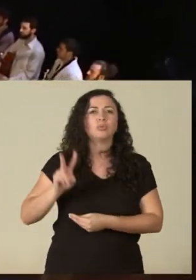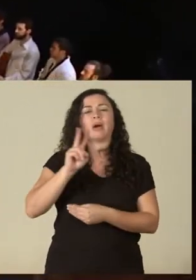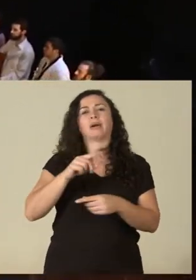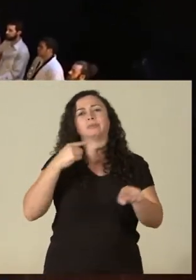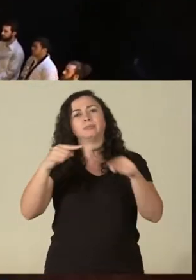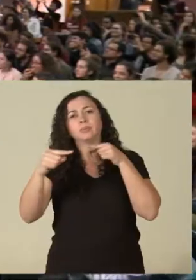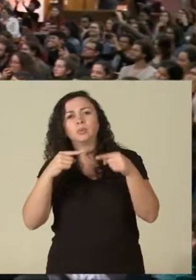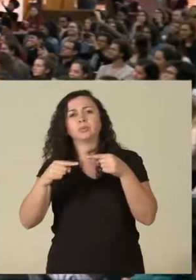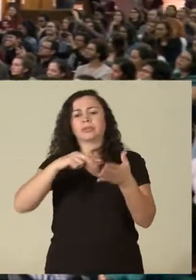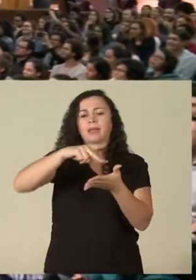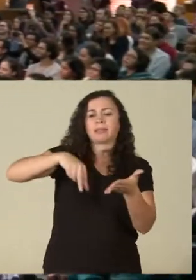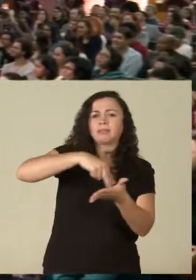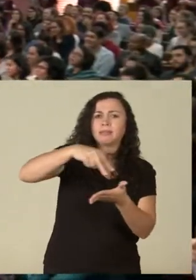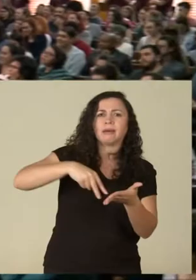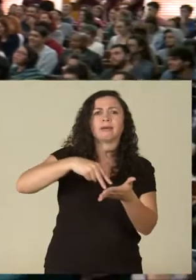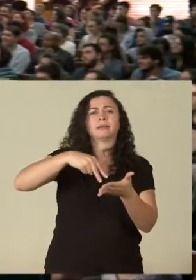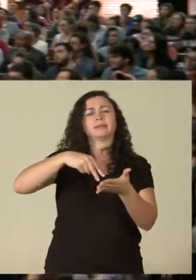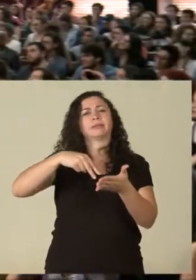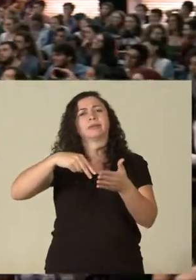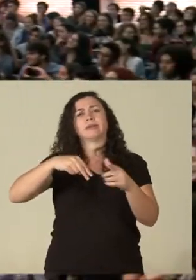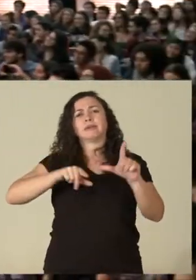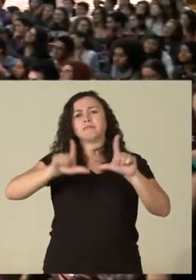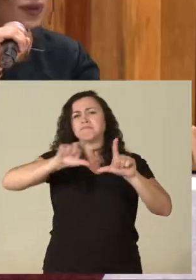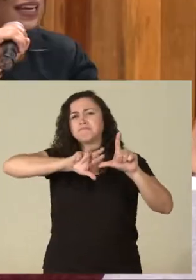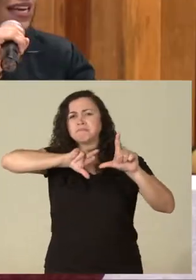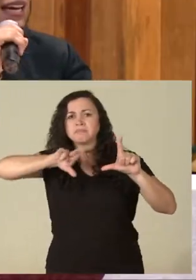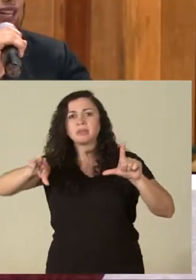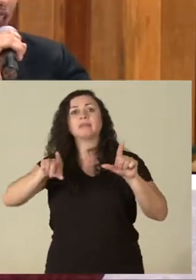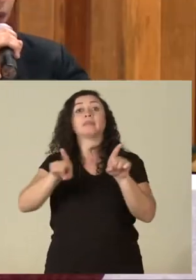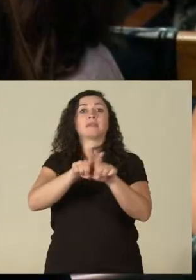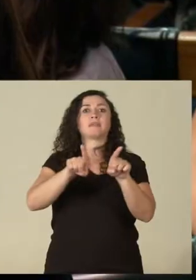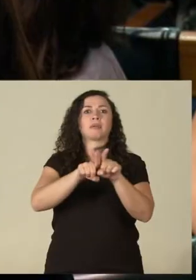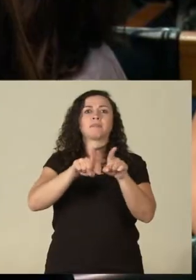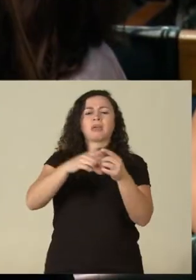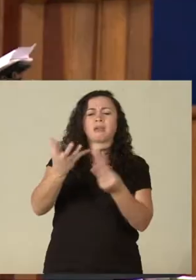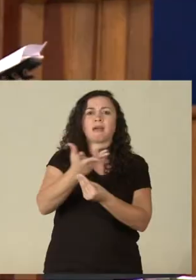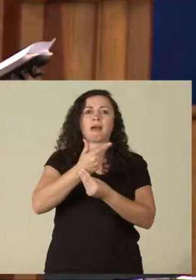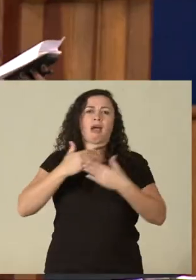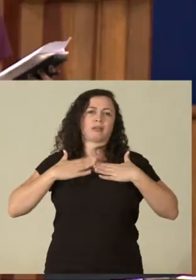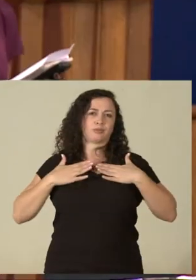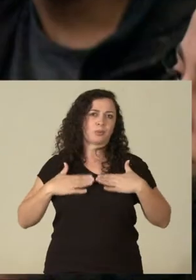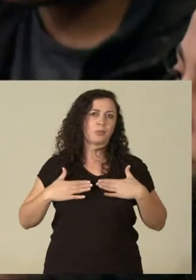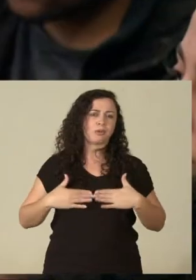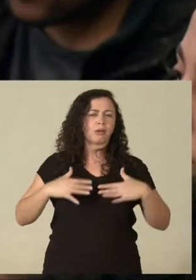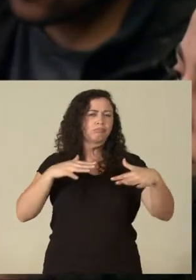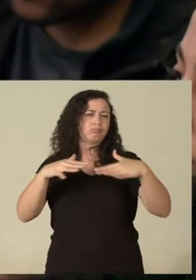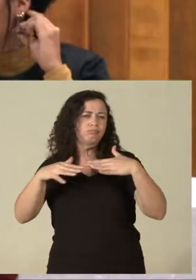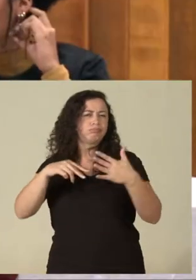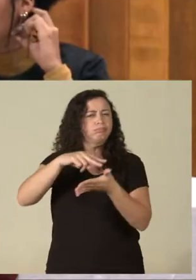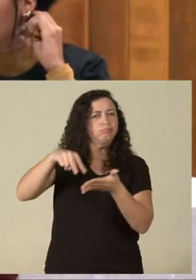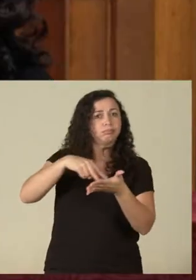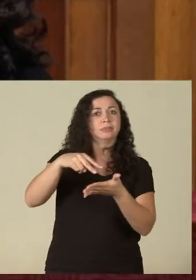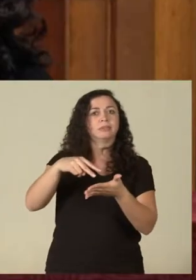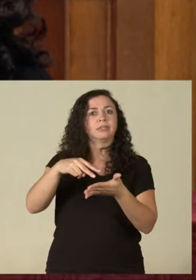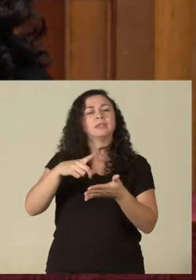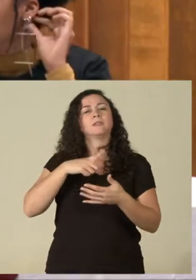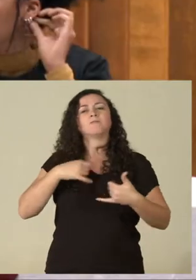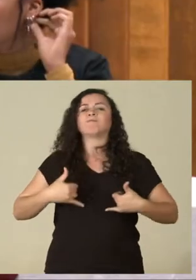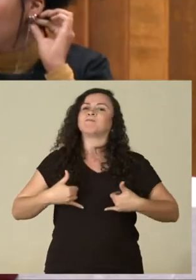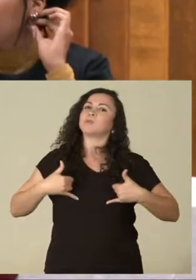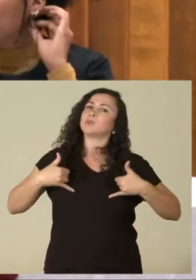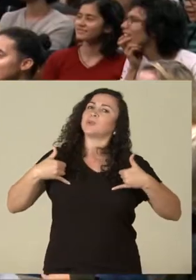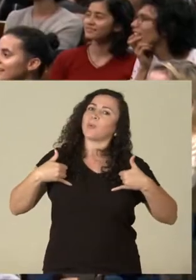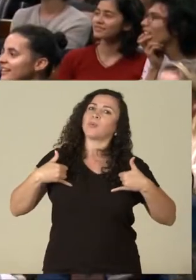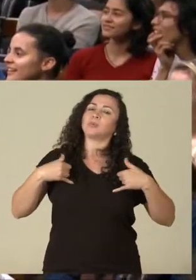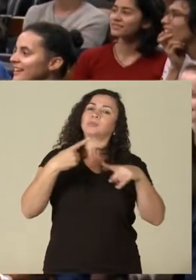em dança, em medialogia e artes corporais. Nós temos muito orgulho de ter um